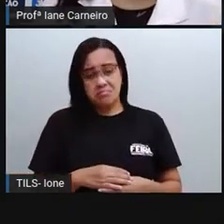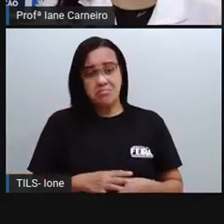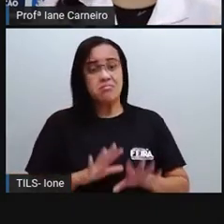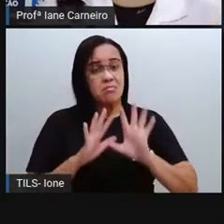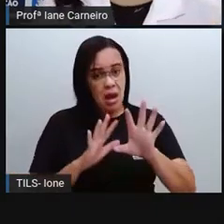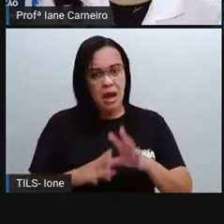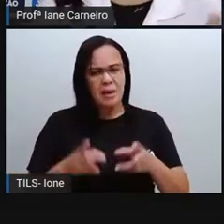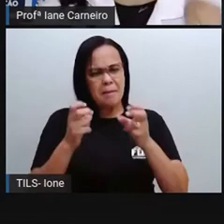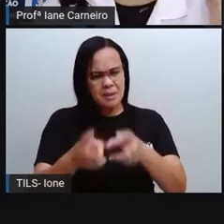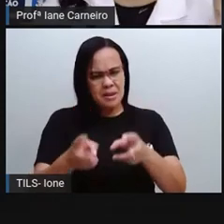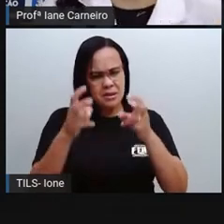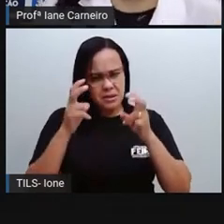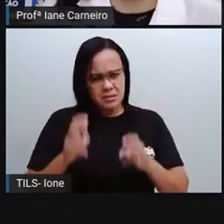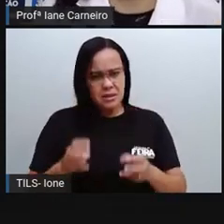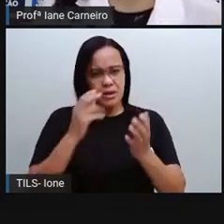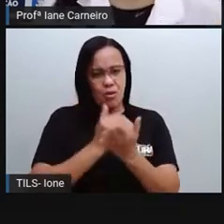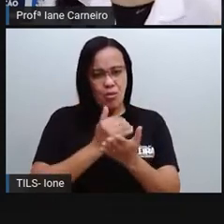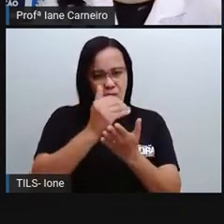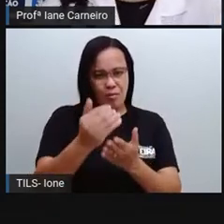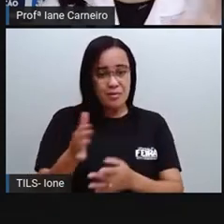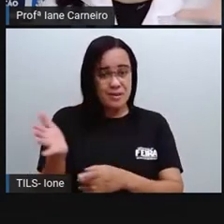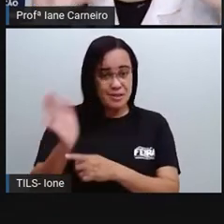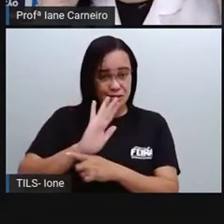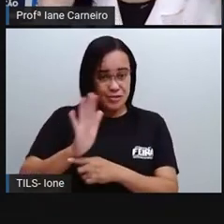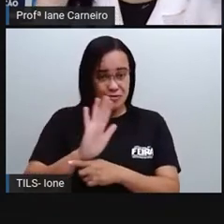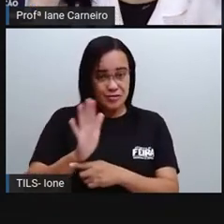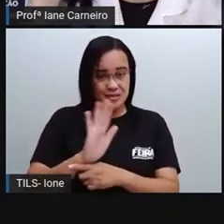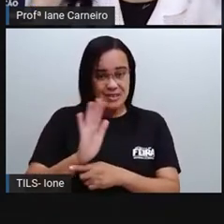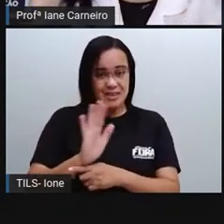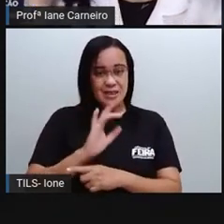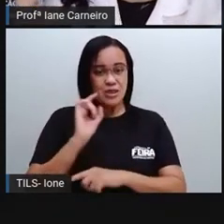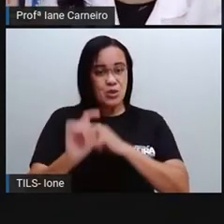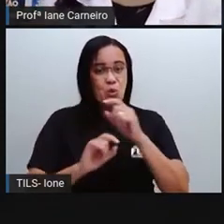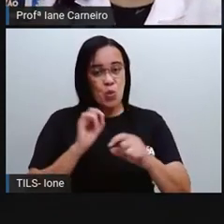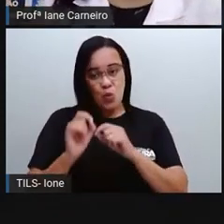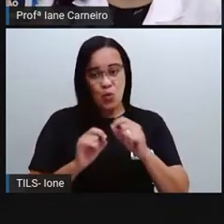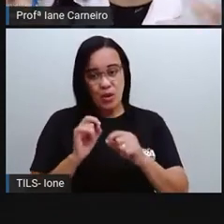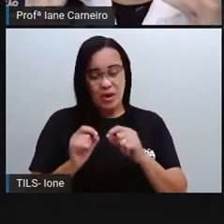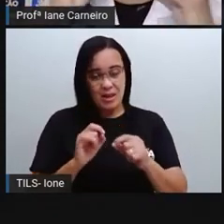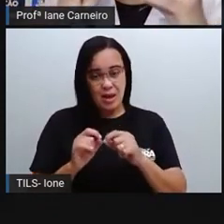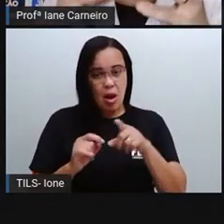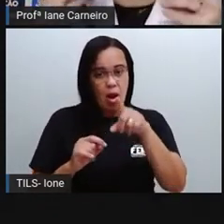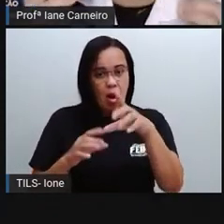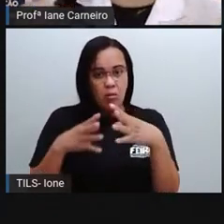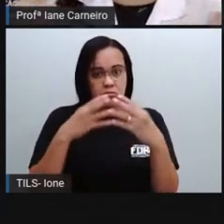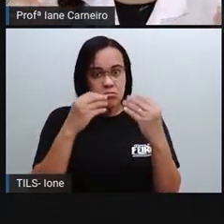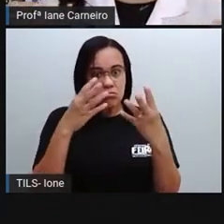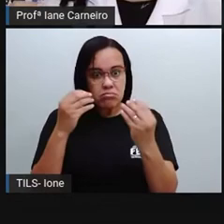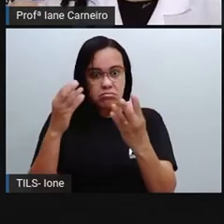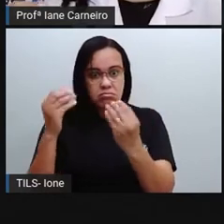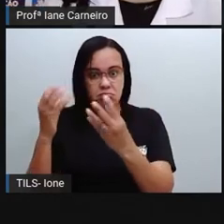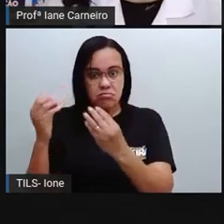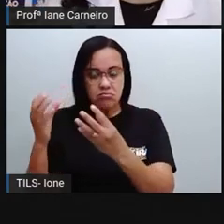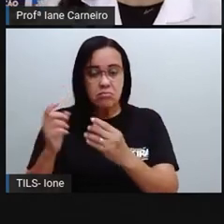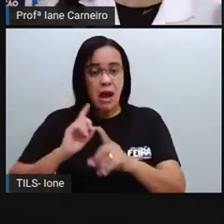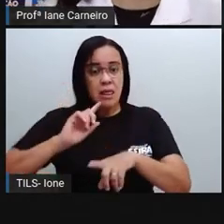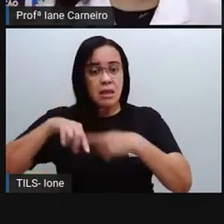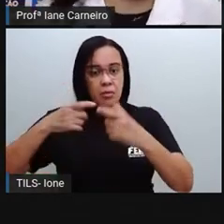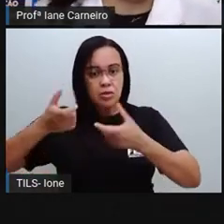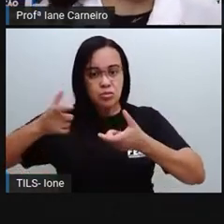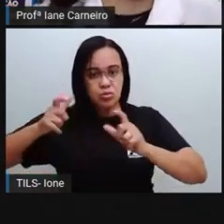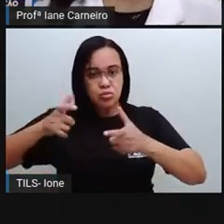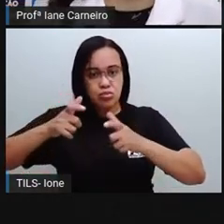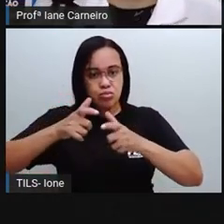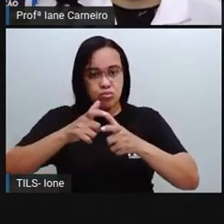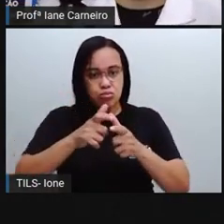GIF que a Pro mostrou, tinha muitos mais peixinhos, depois foram ficando menos peixes, que